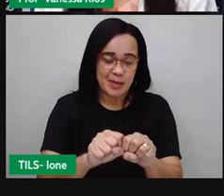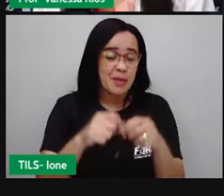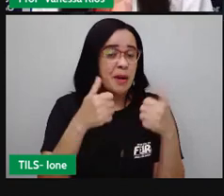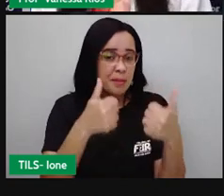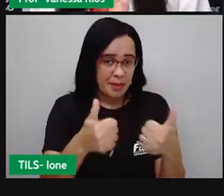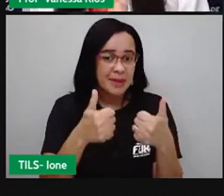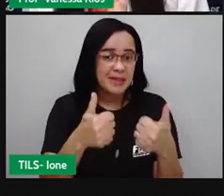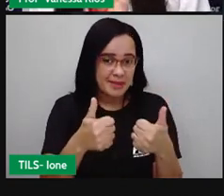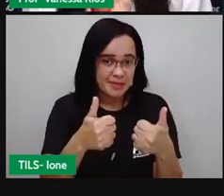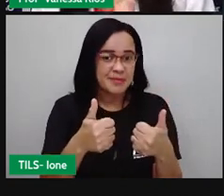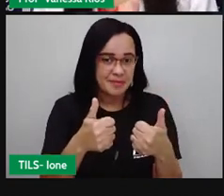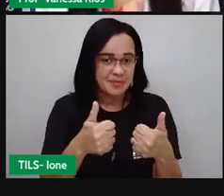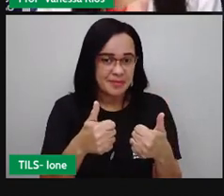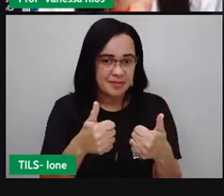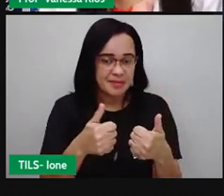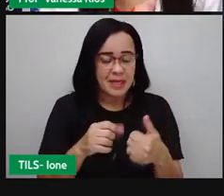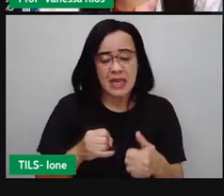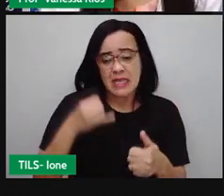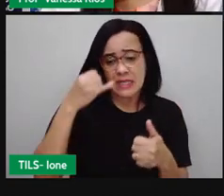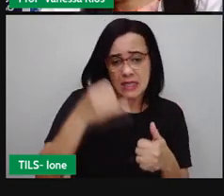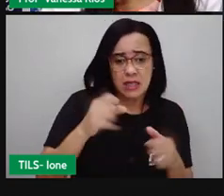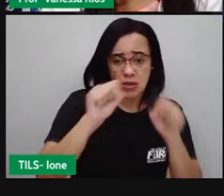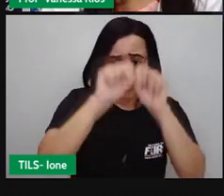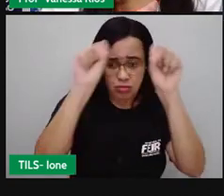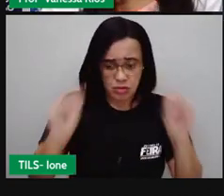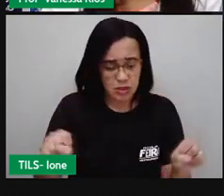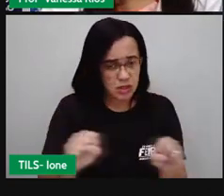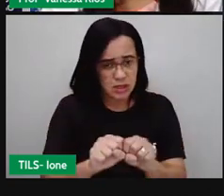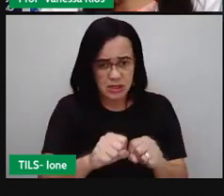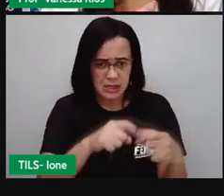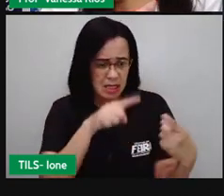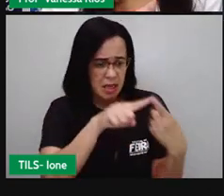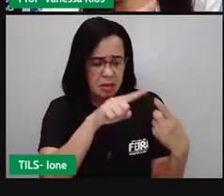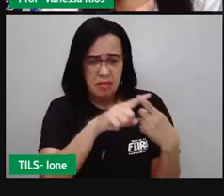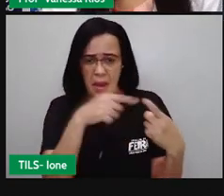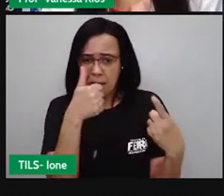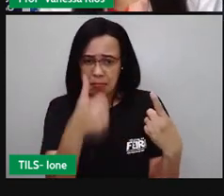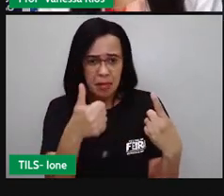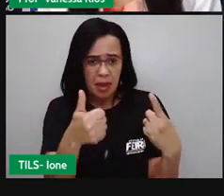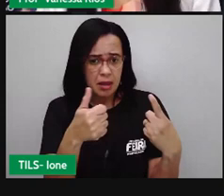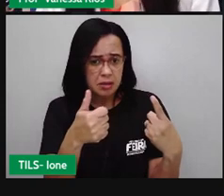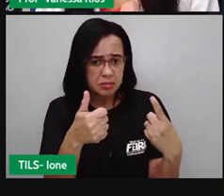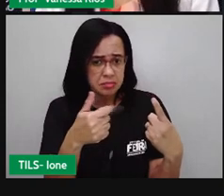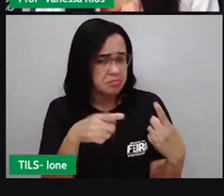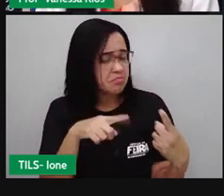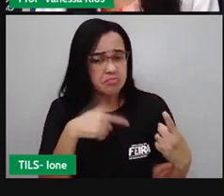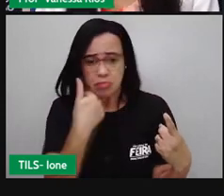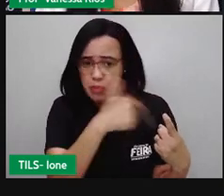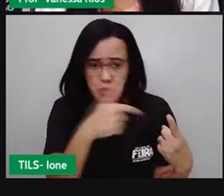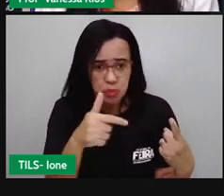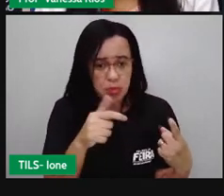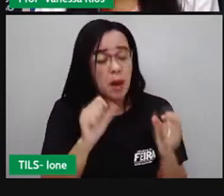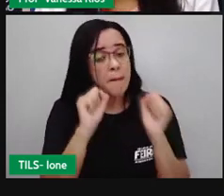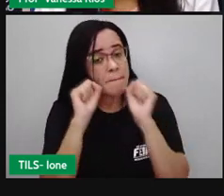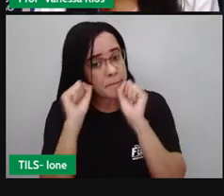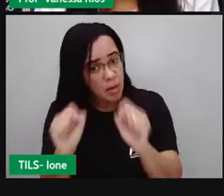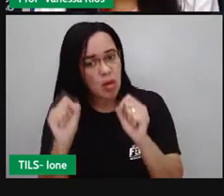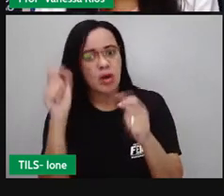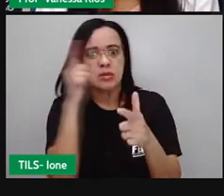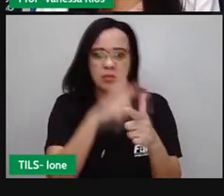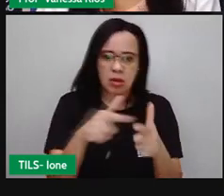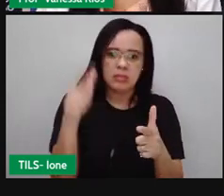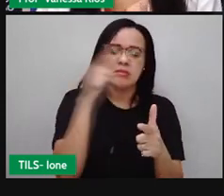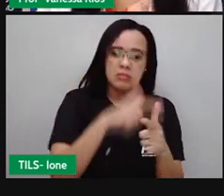Então se um sistema, ele não está exercendo a sua função de forma adequada, pode acabar prejudicando o funcionamento de outro